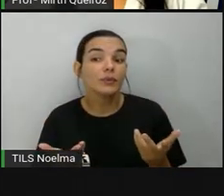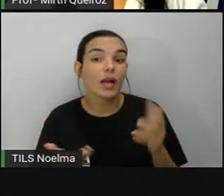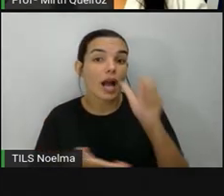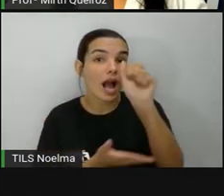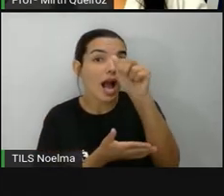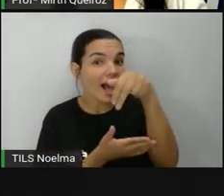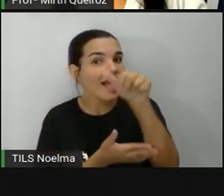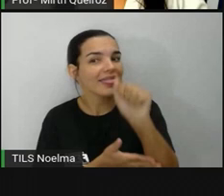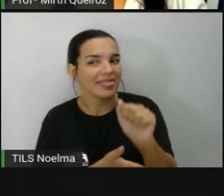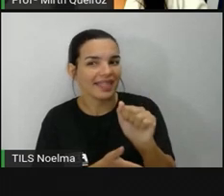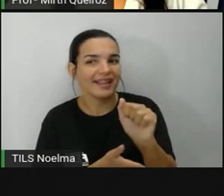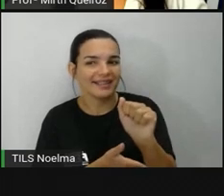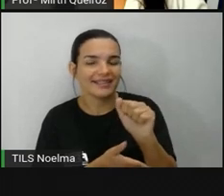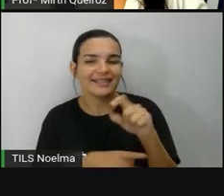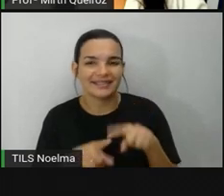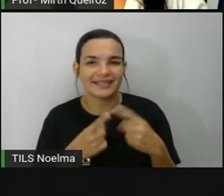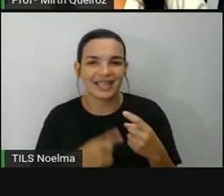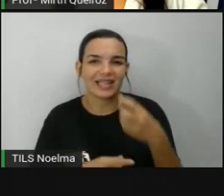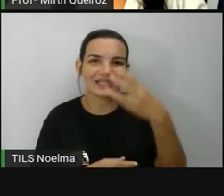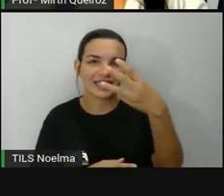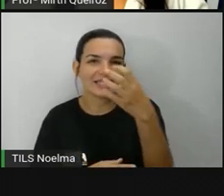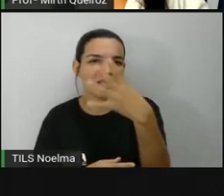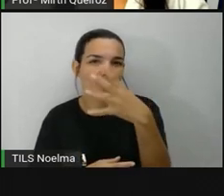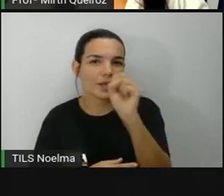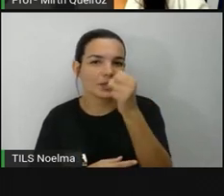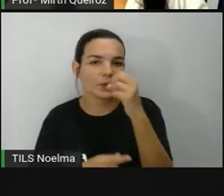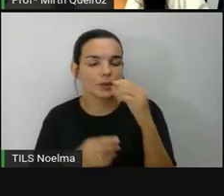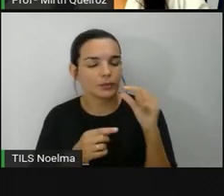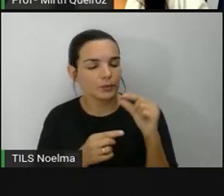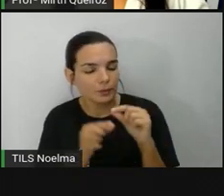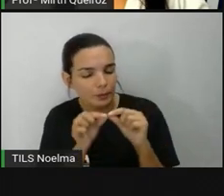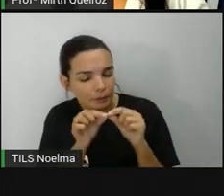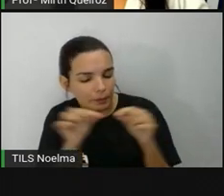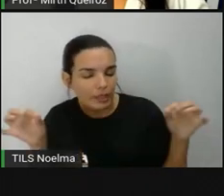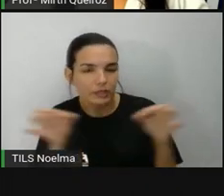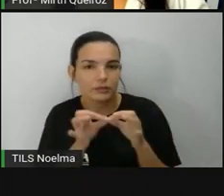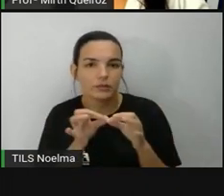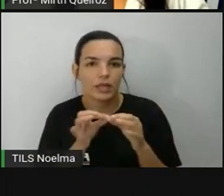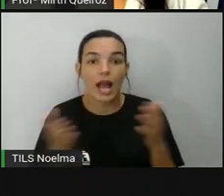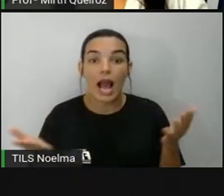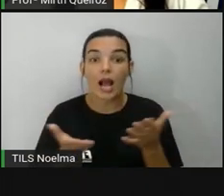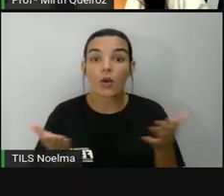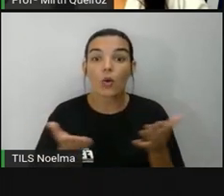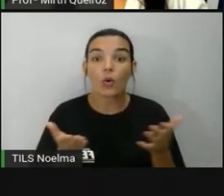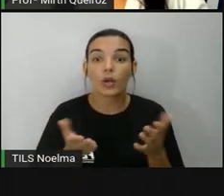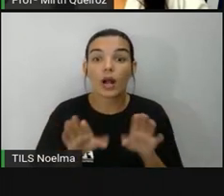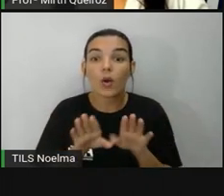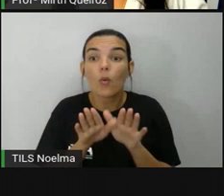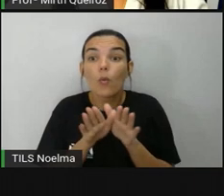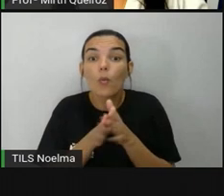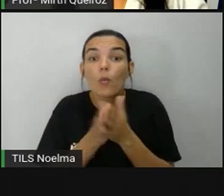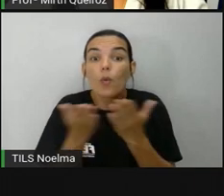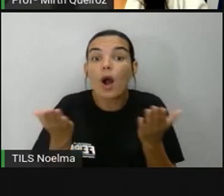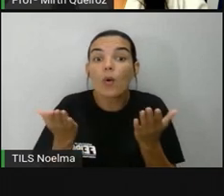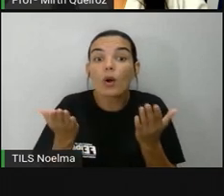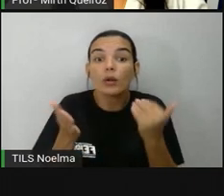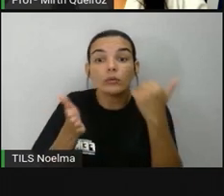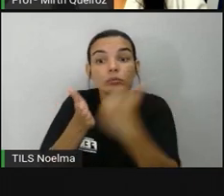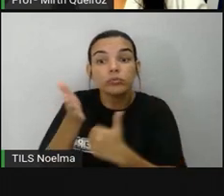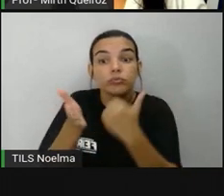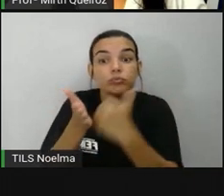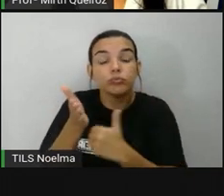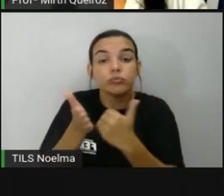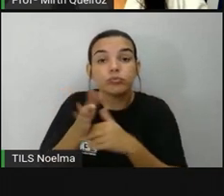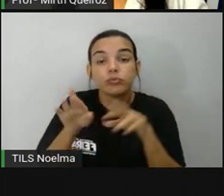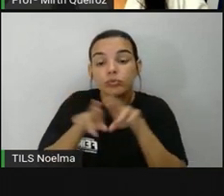É a casa de Ana, né? Que é 348 metros. Qual a diferença da distância entre as duas aqui? Entre a